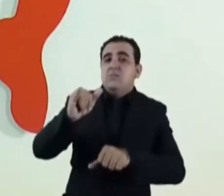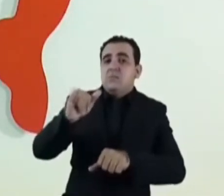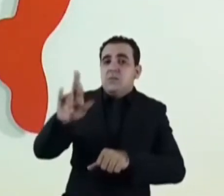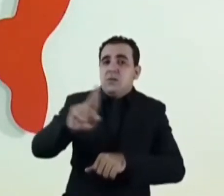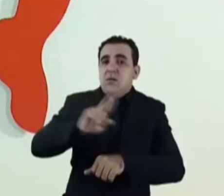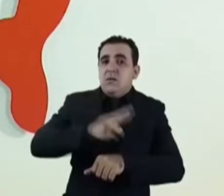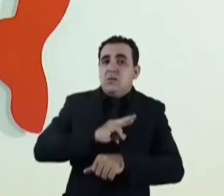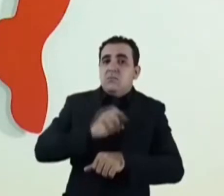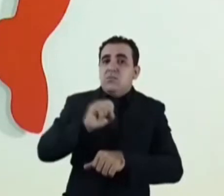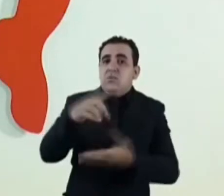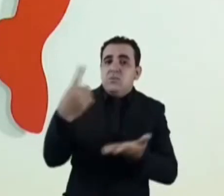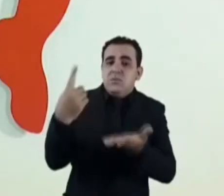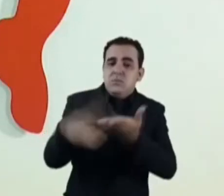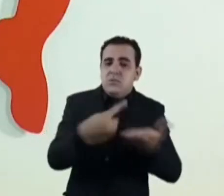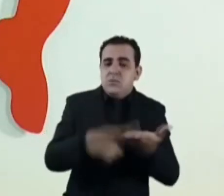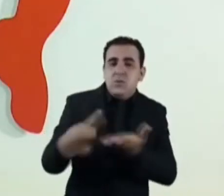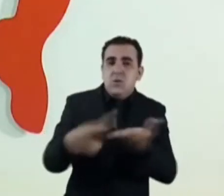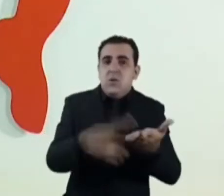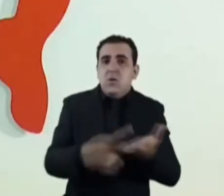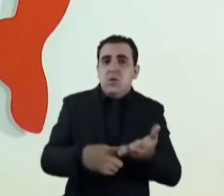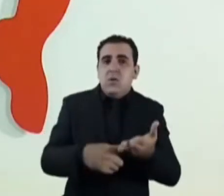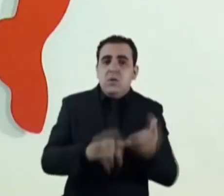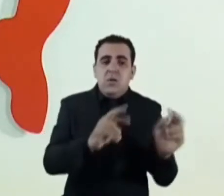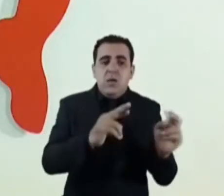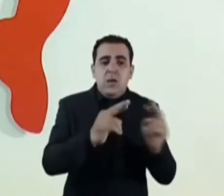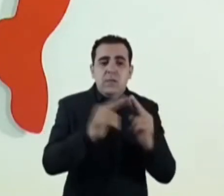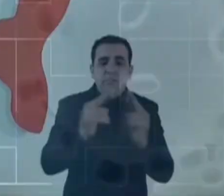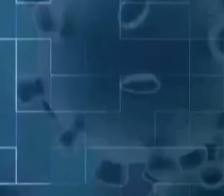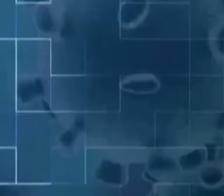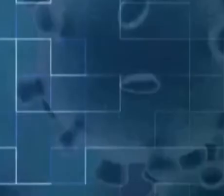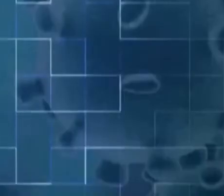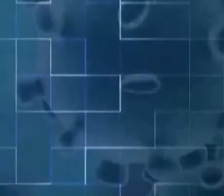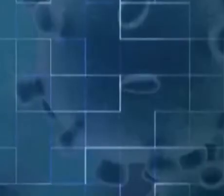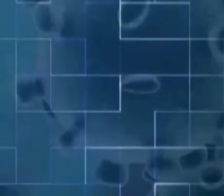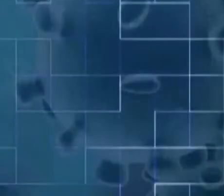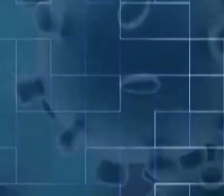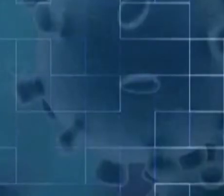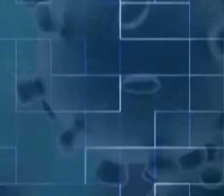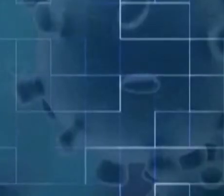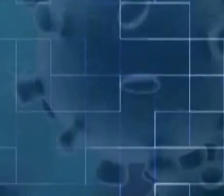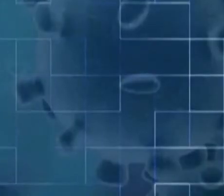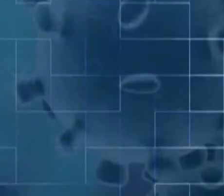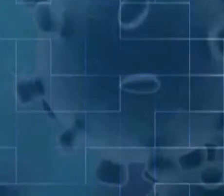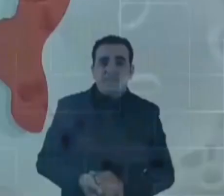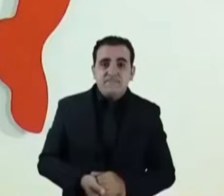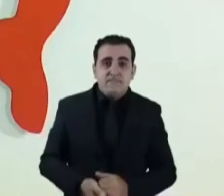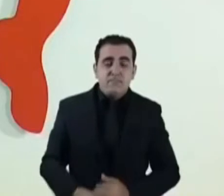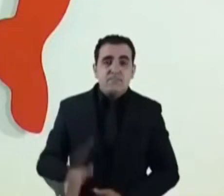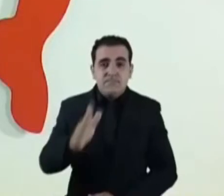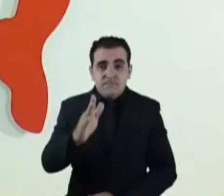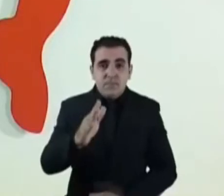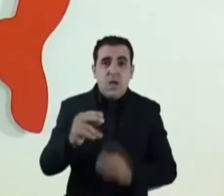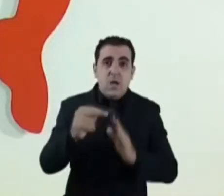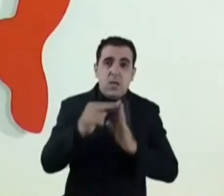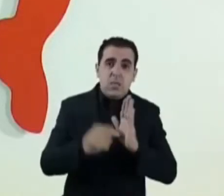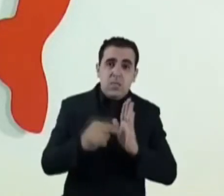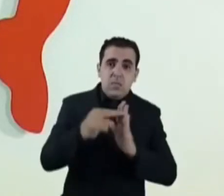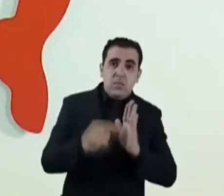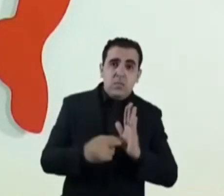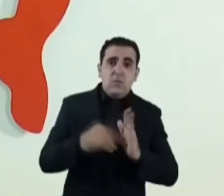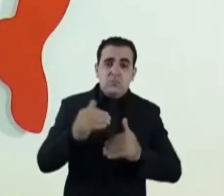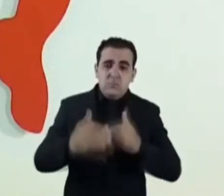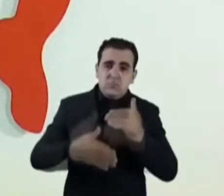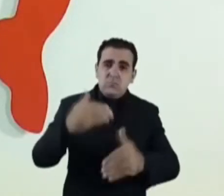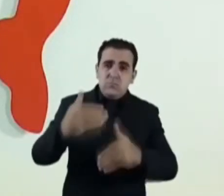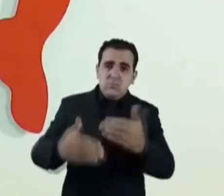da pactuação dos calendários em cada rede de ensino. Protocolo de templos religiosos. Essas normas estão